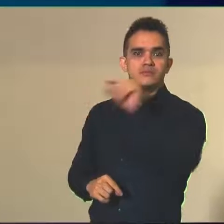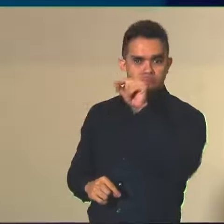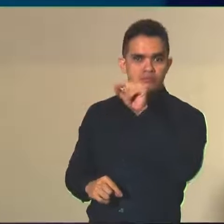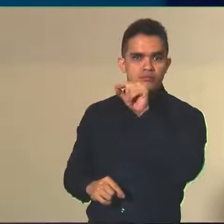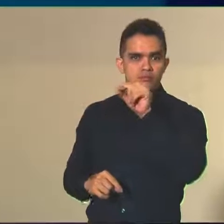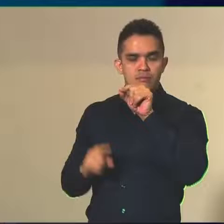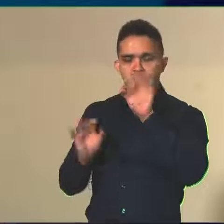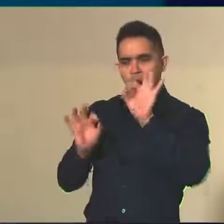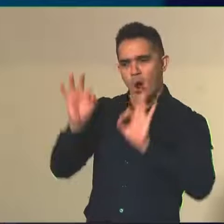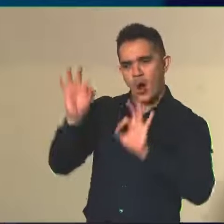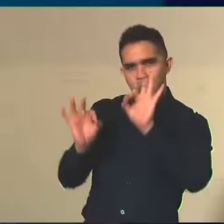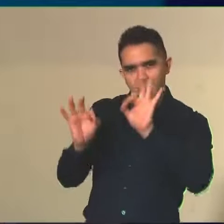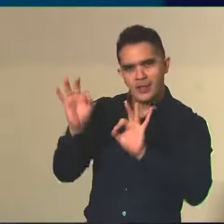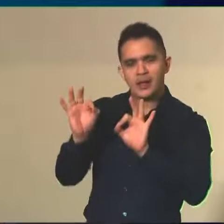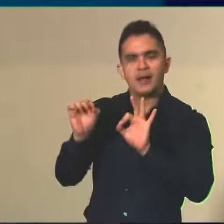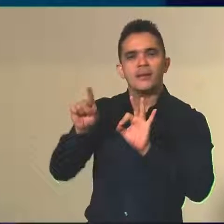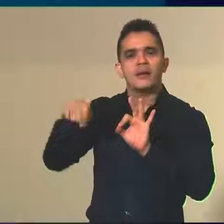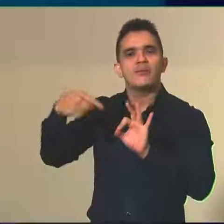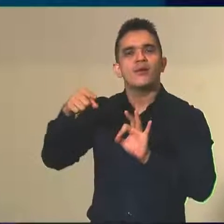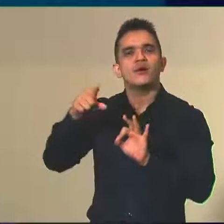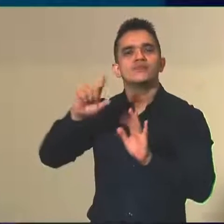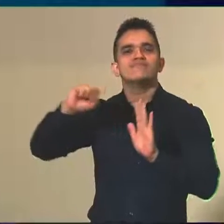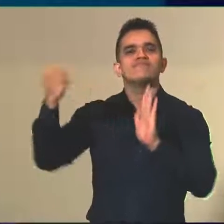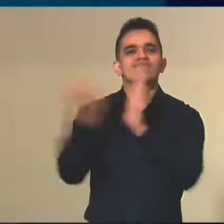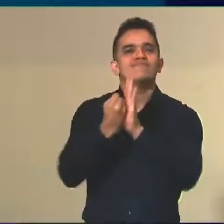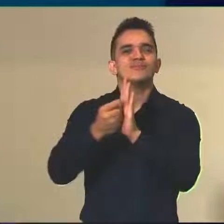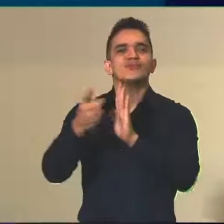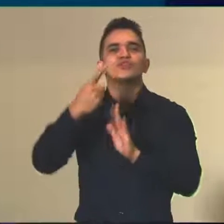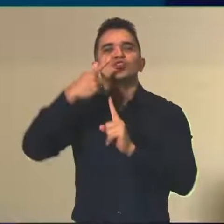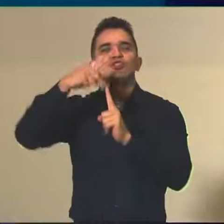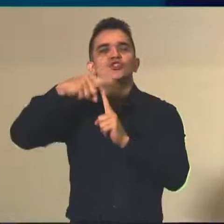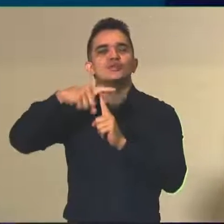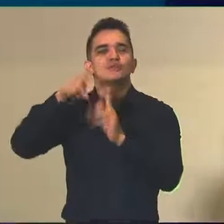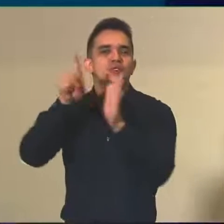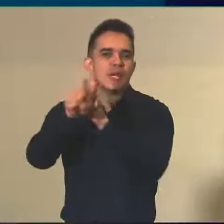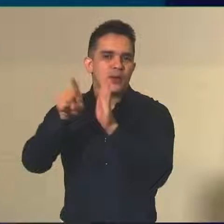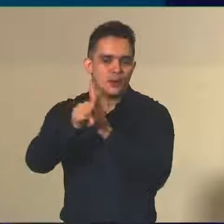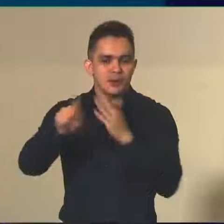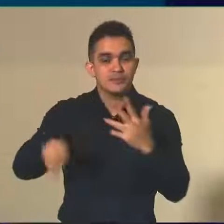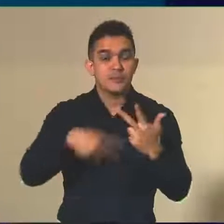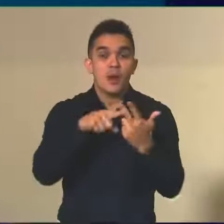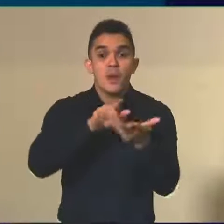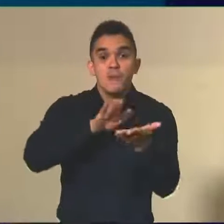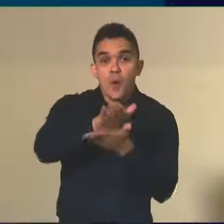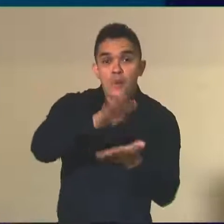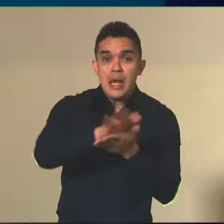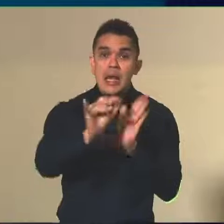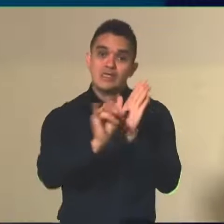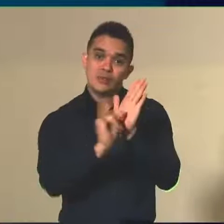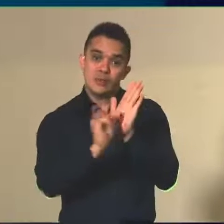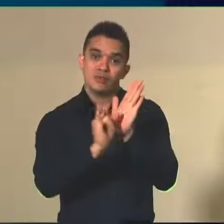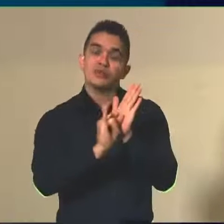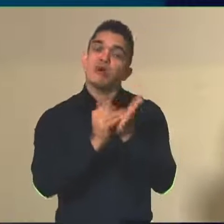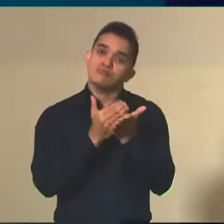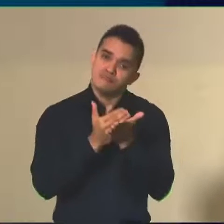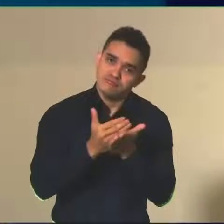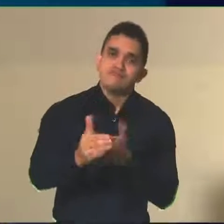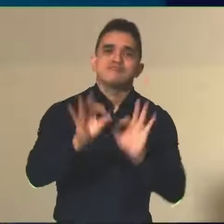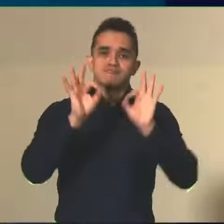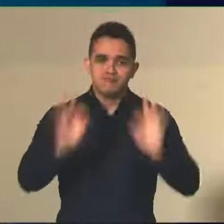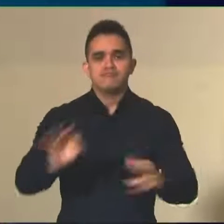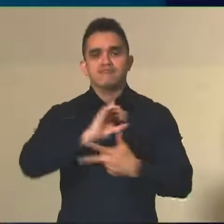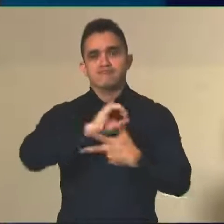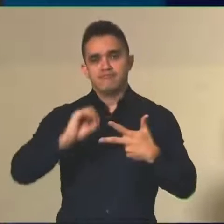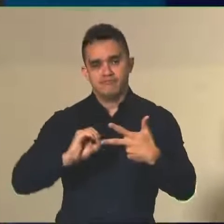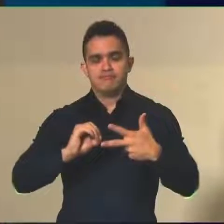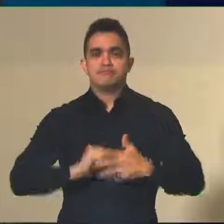calibração posteriormente. Nós temos a publicação do edital, que dá início mesmo ao processo do Enem de cada ano,